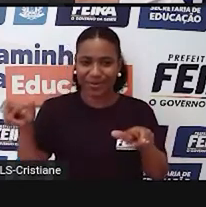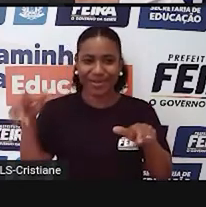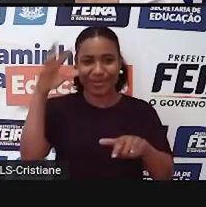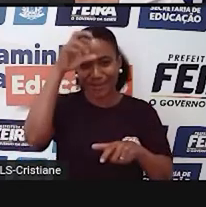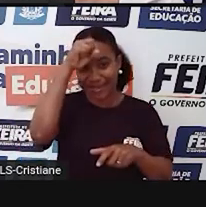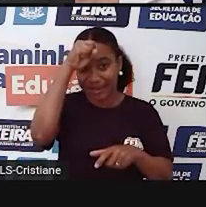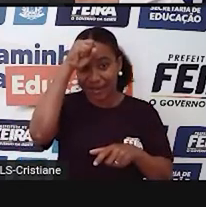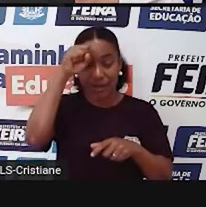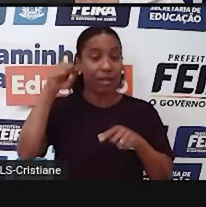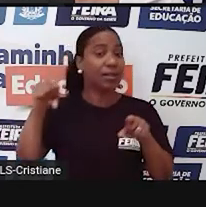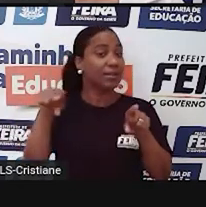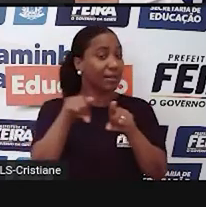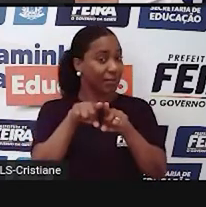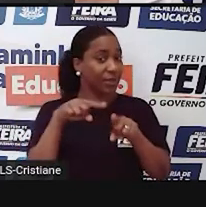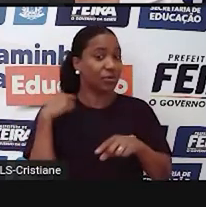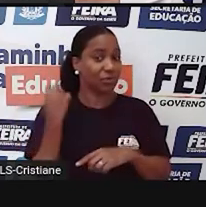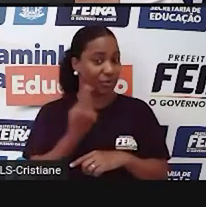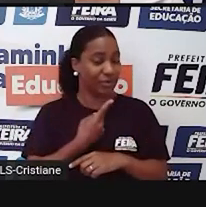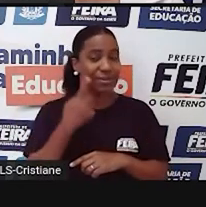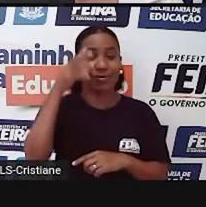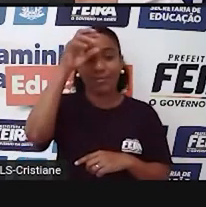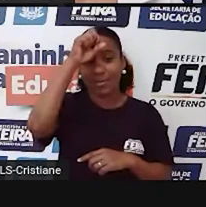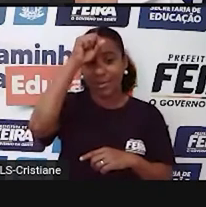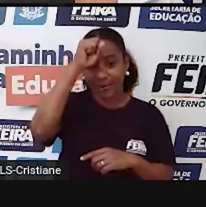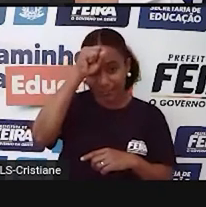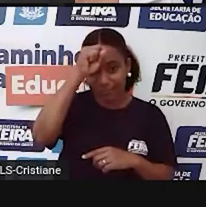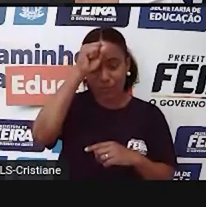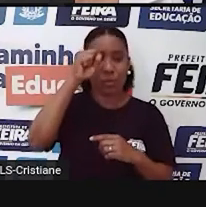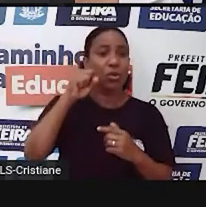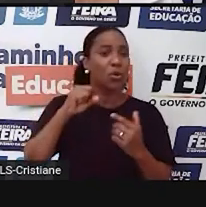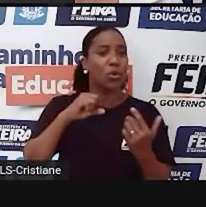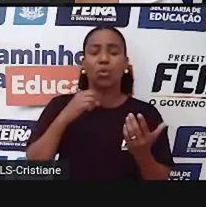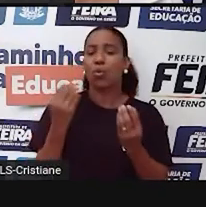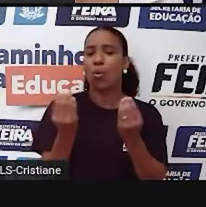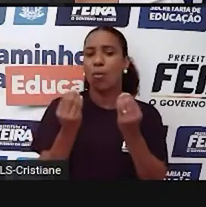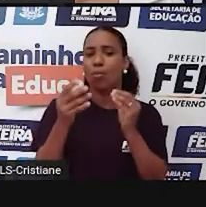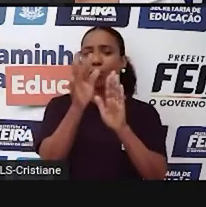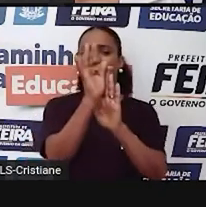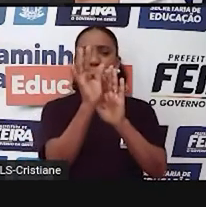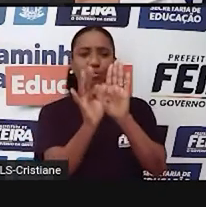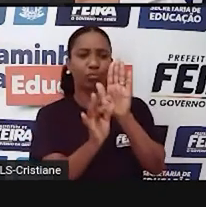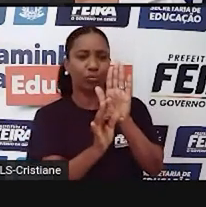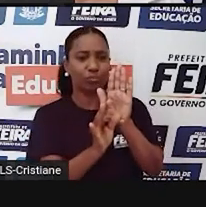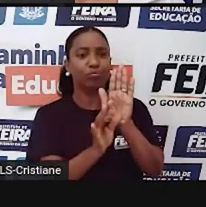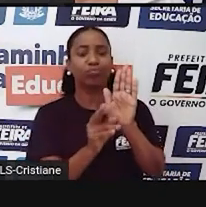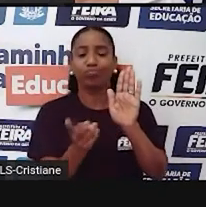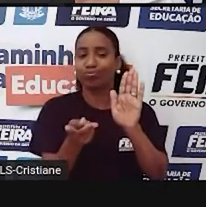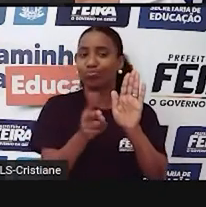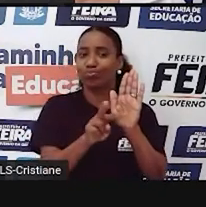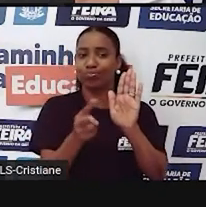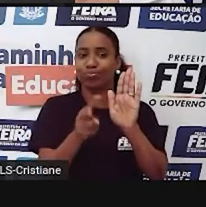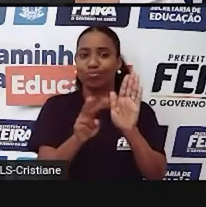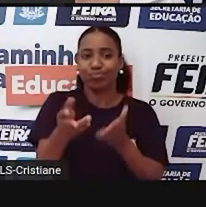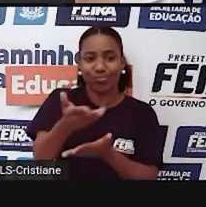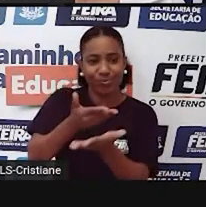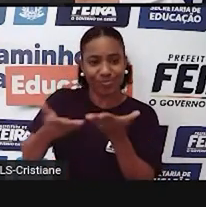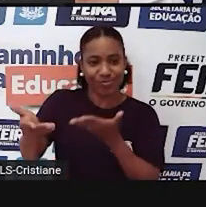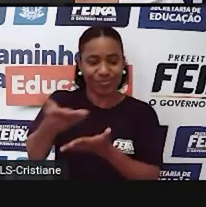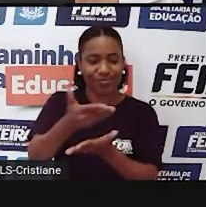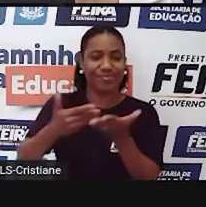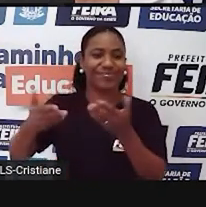compreender de forma global e específica o texto multimodal, que trata das Relações